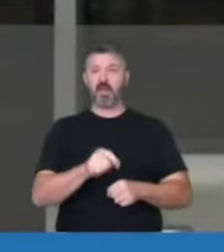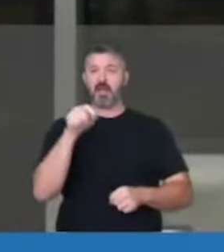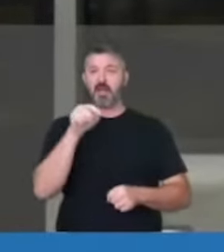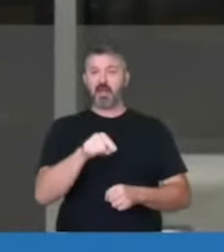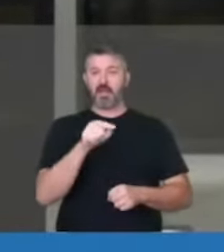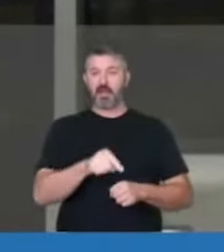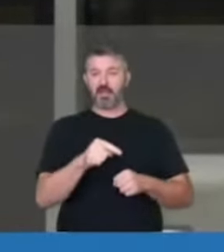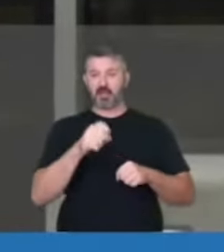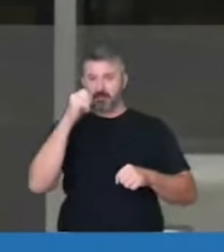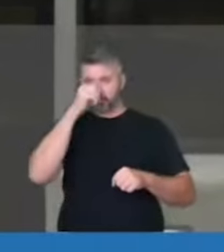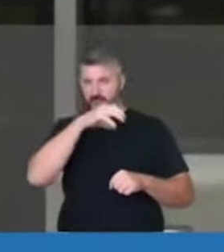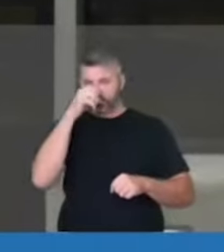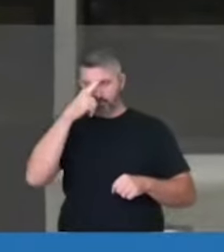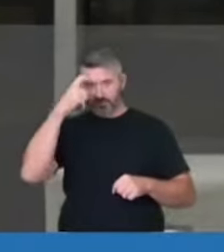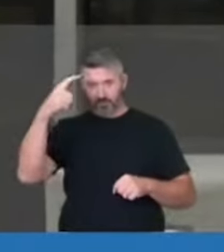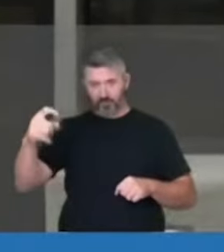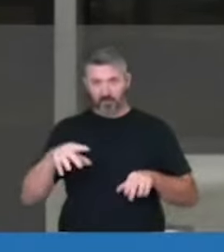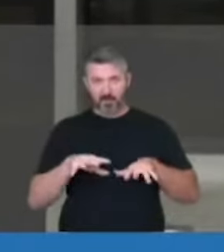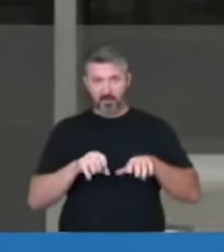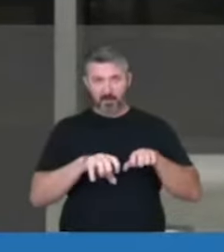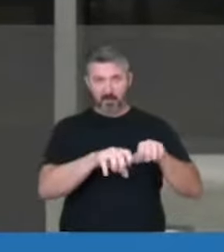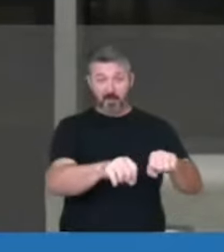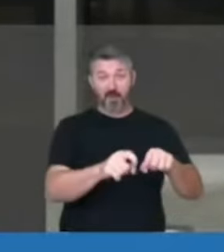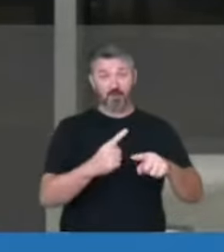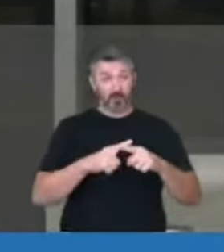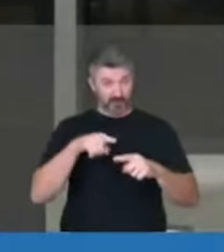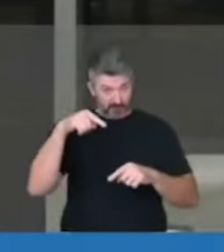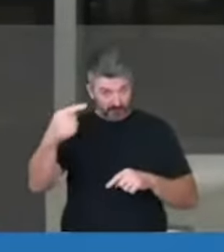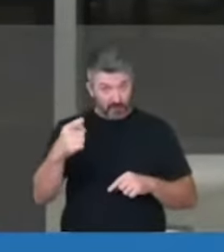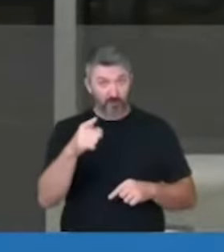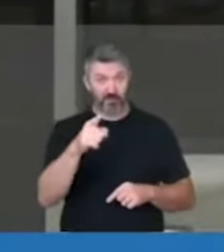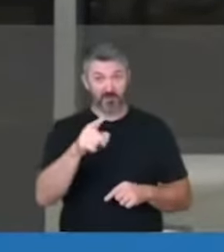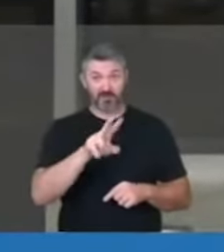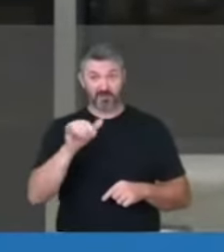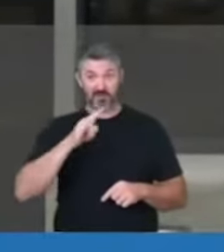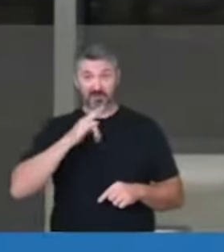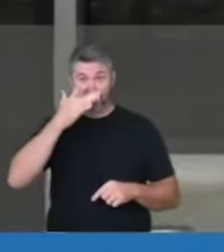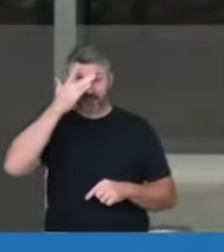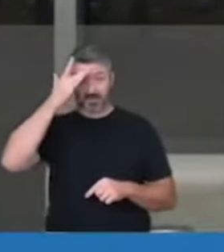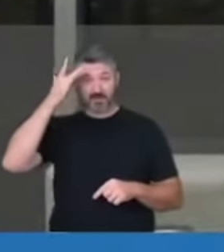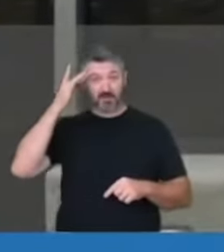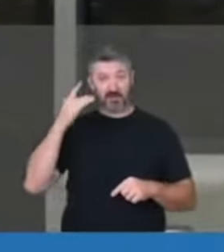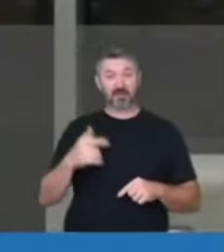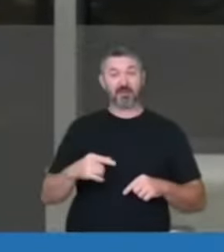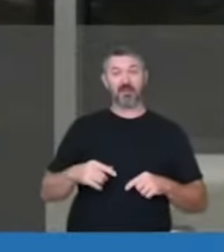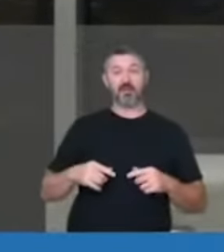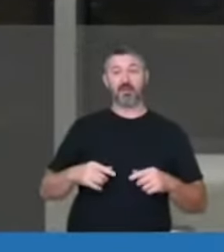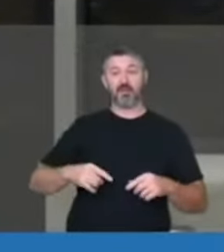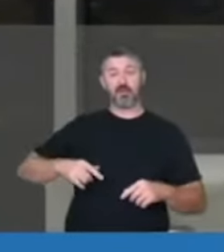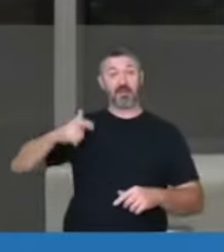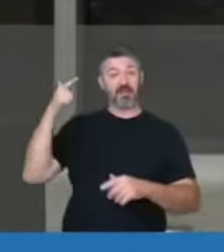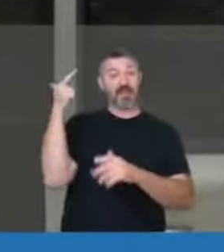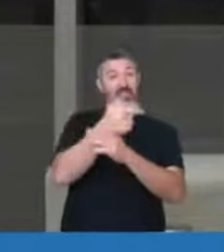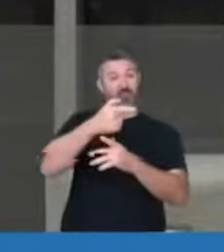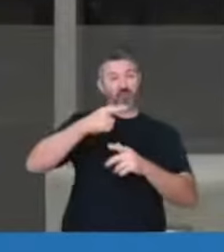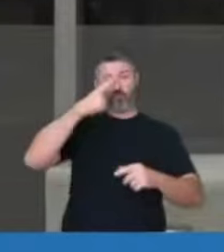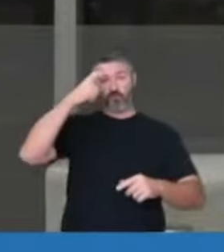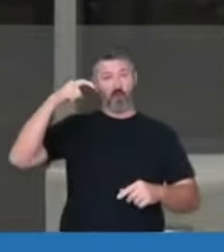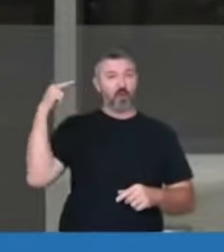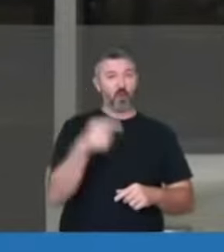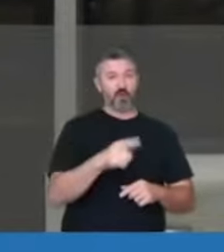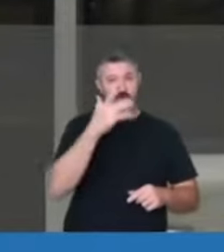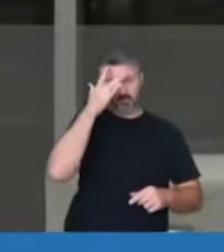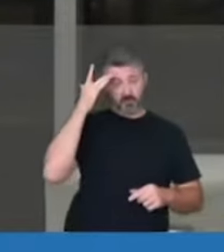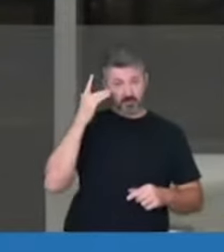escalada da violência, porque senão, daqui a pouco, vai ter pessoas sendo violentadas a tiro, nós estamos